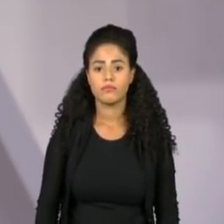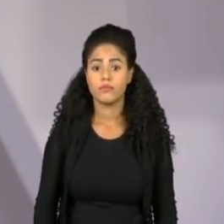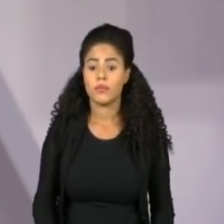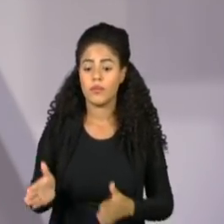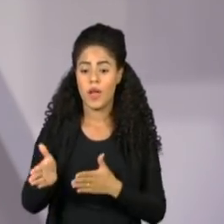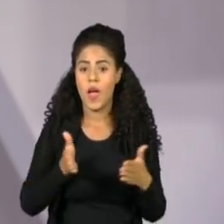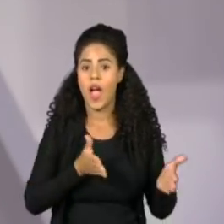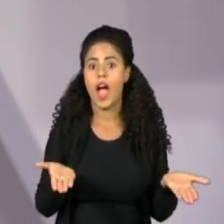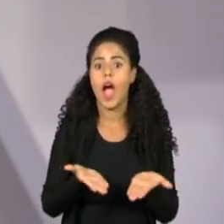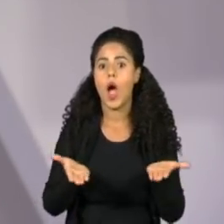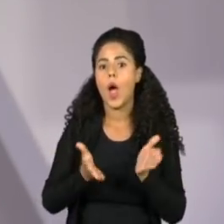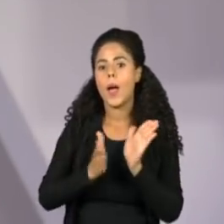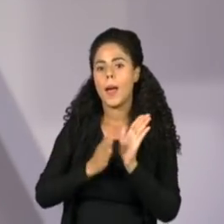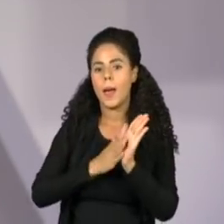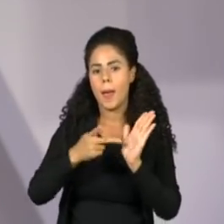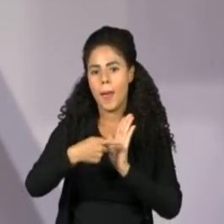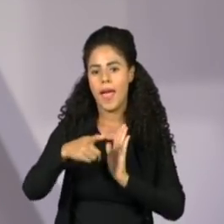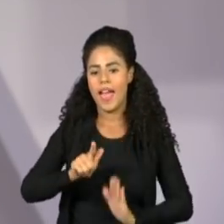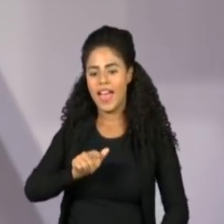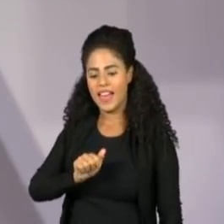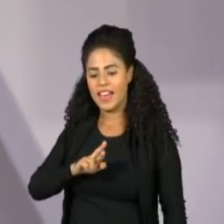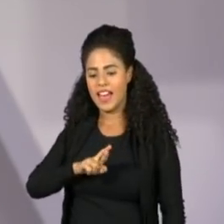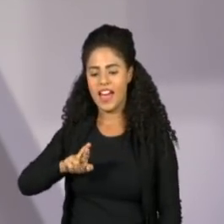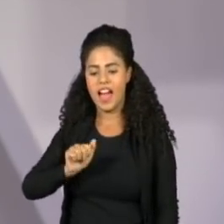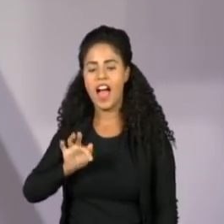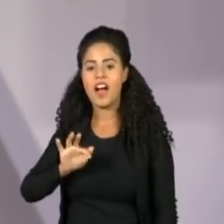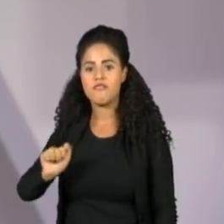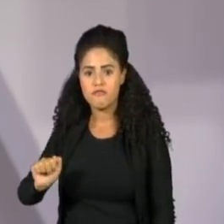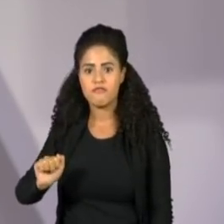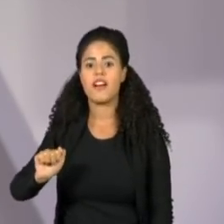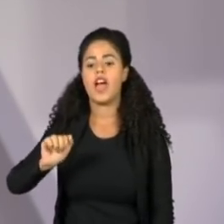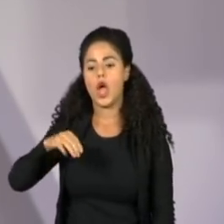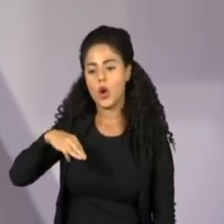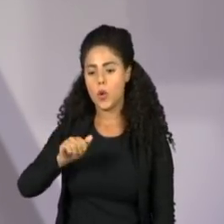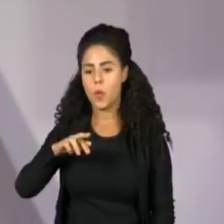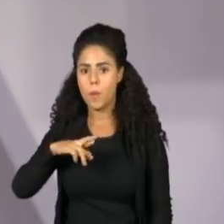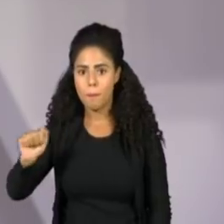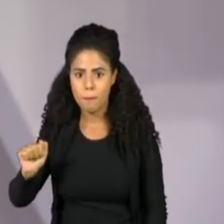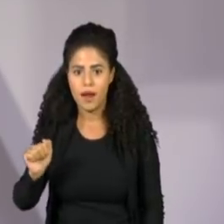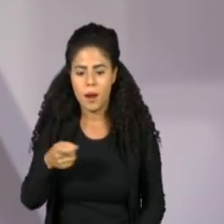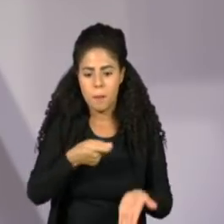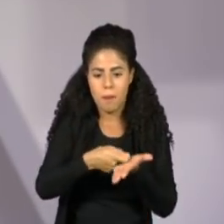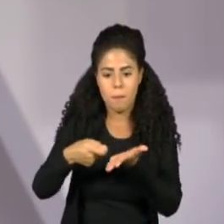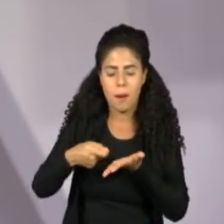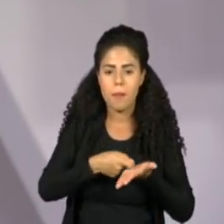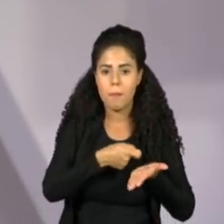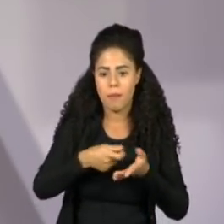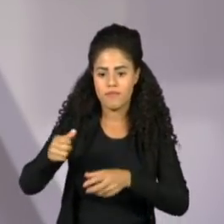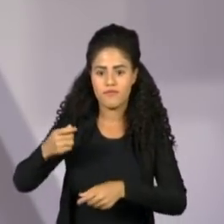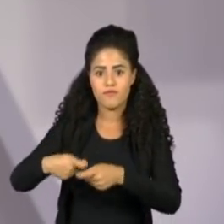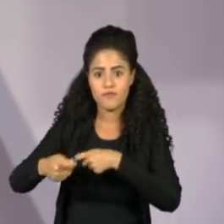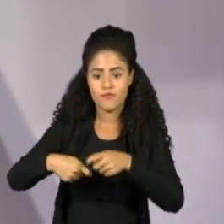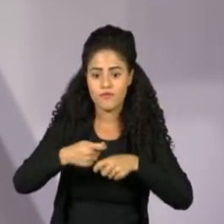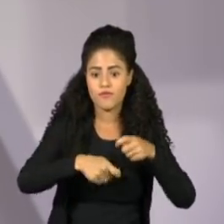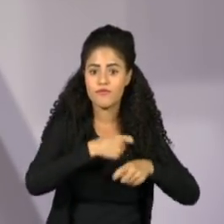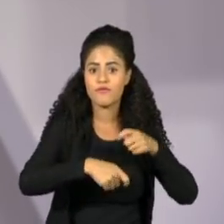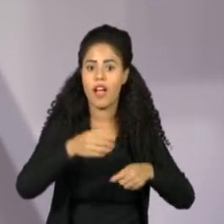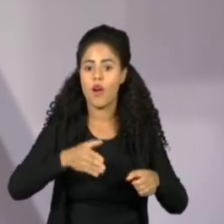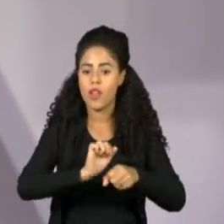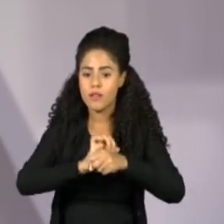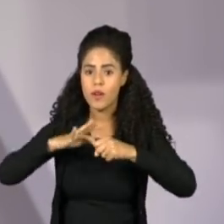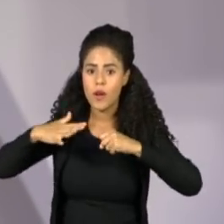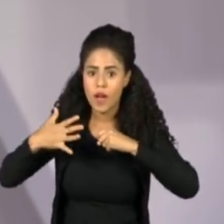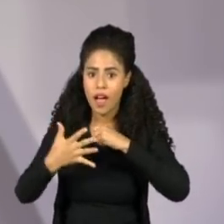para falar do projeto Garrafa no Mar, que conecta pessoas para reduzir o impacto econômico da pandemia. De um lado,